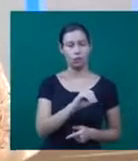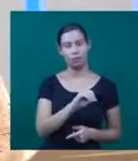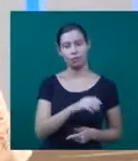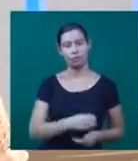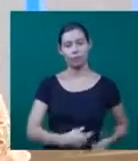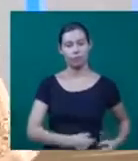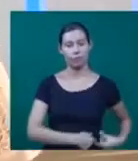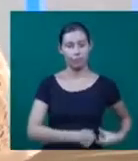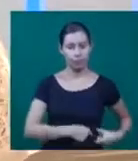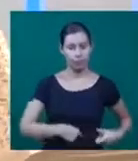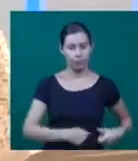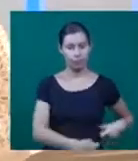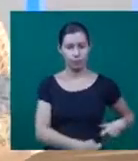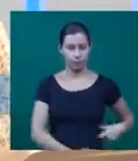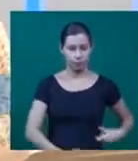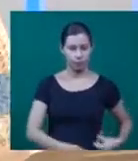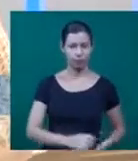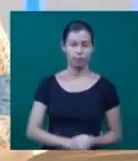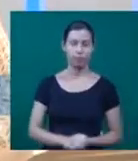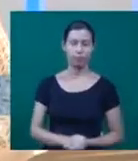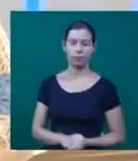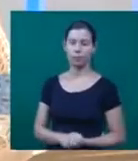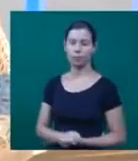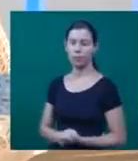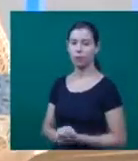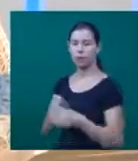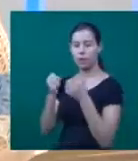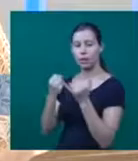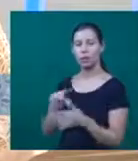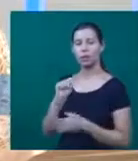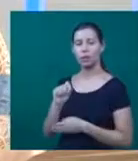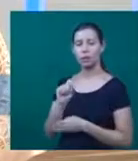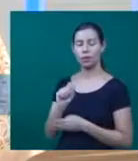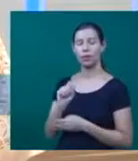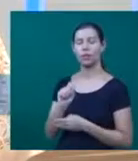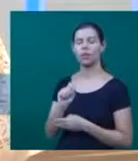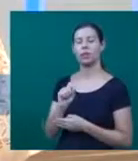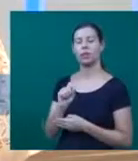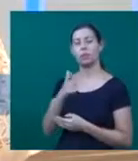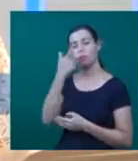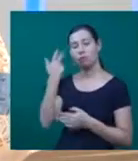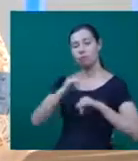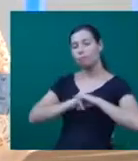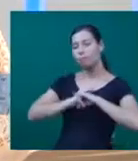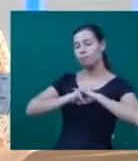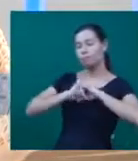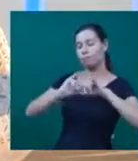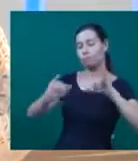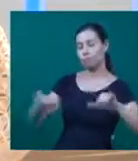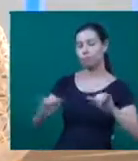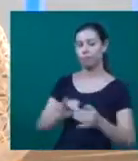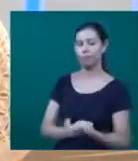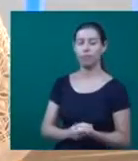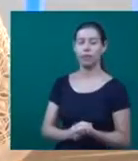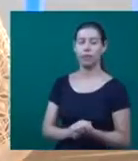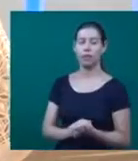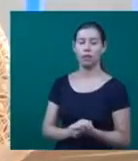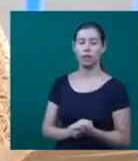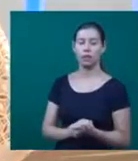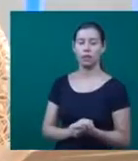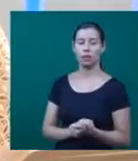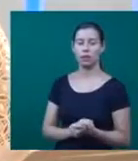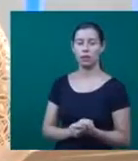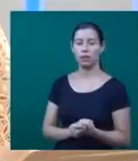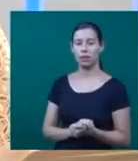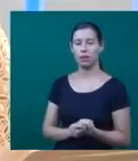Isso, por nada, eu que agradeço a oportunidade de estar aqui prestando um serviço de utilidade pública mesmo, né? Isso, na verdade, o